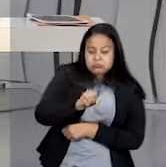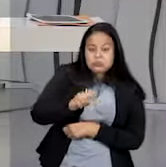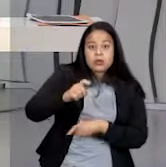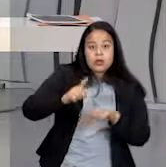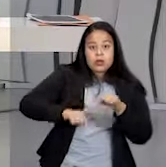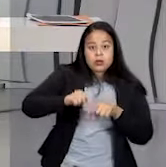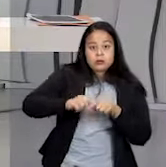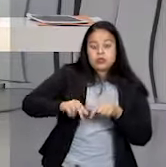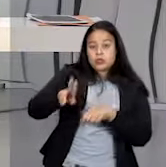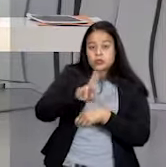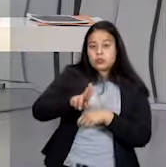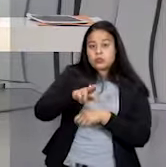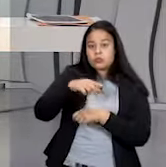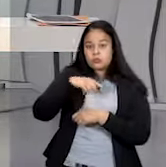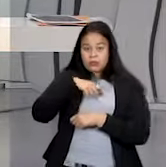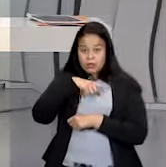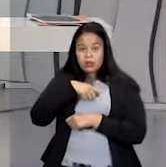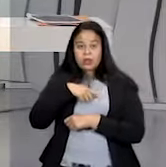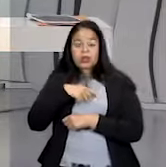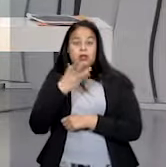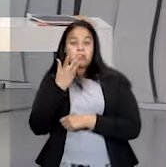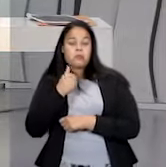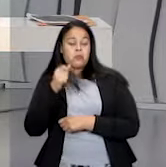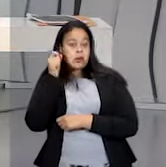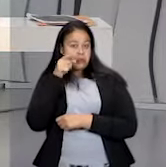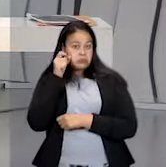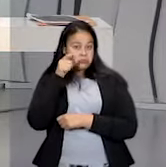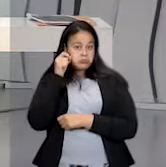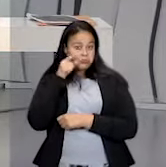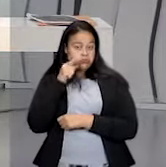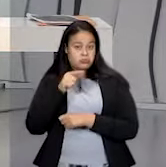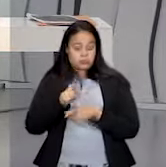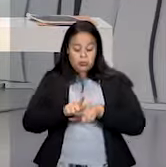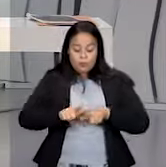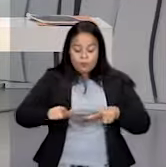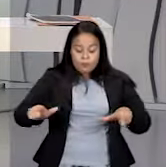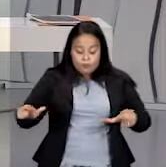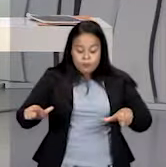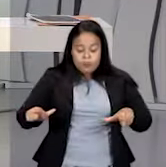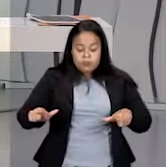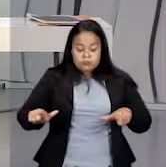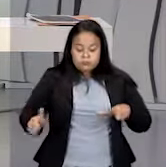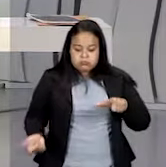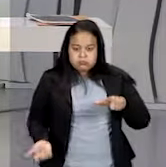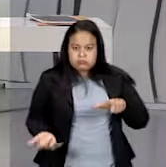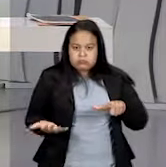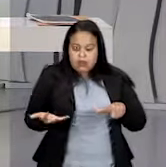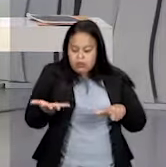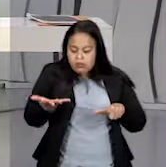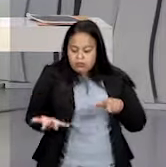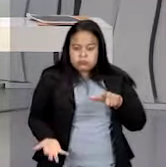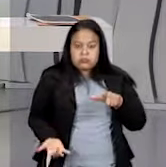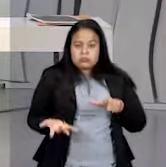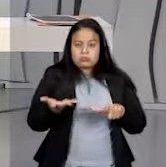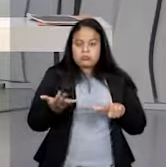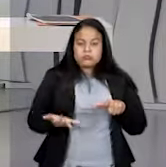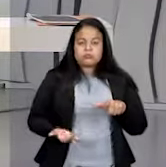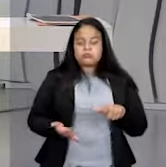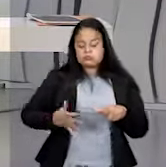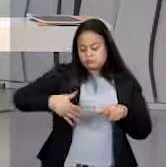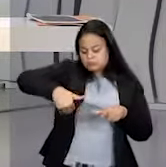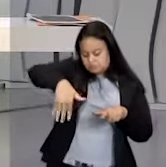que deu essa cor azul na minha tela. Porque na verdade o tecido é branco, né? Ele é translúcido. Passa essa